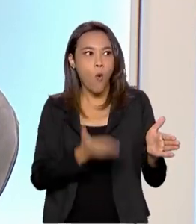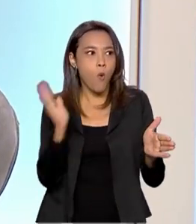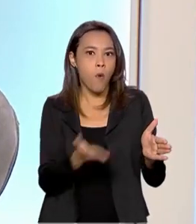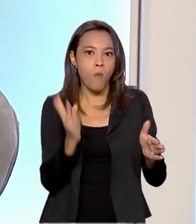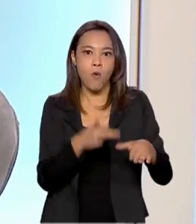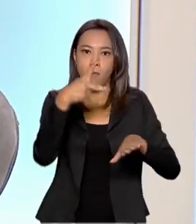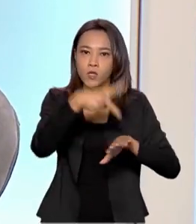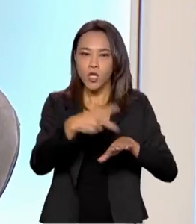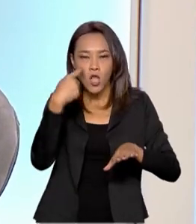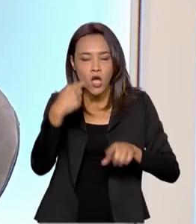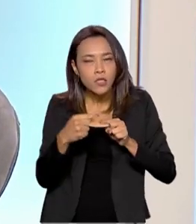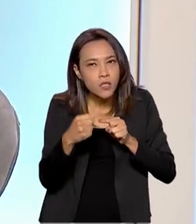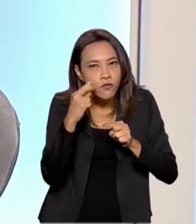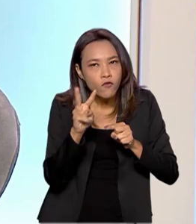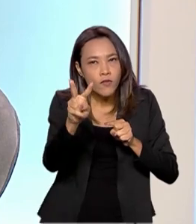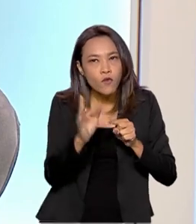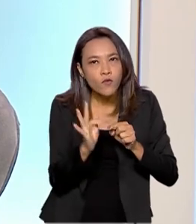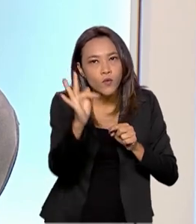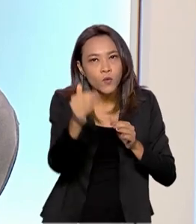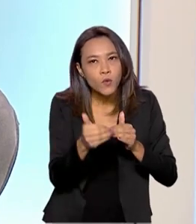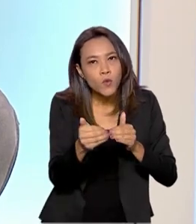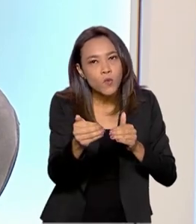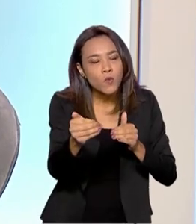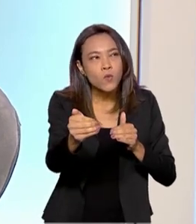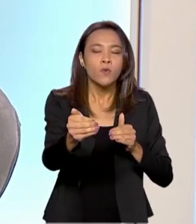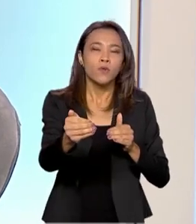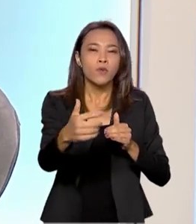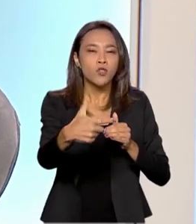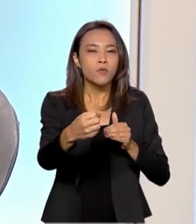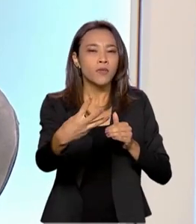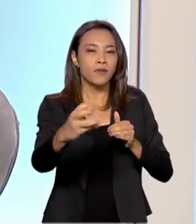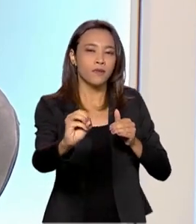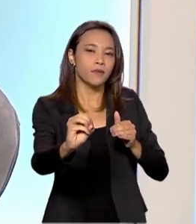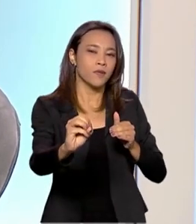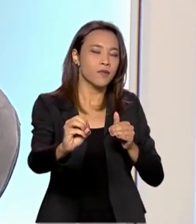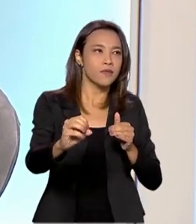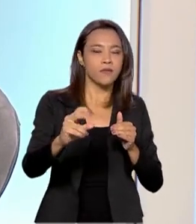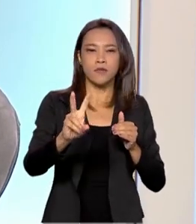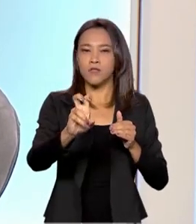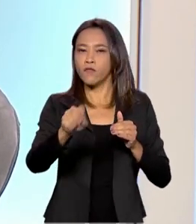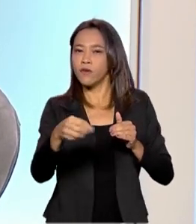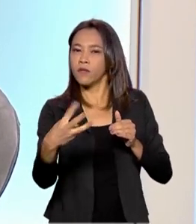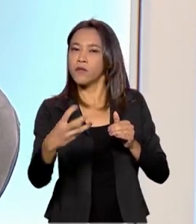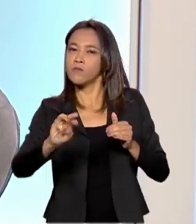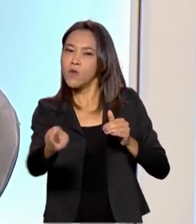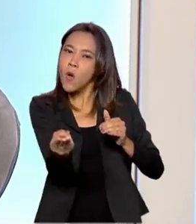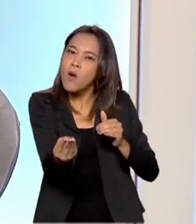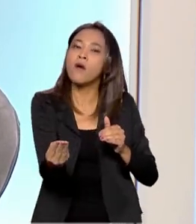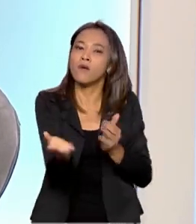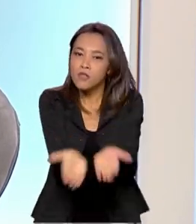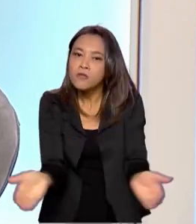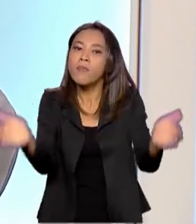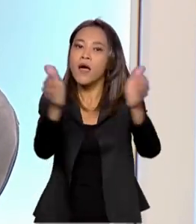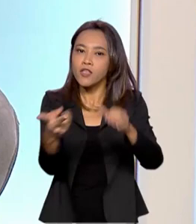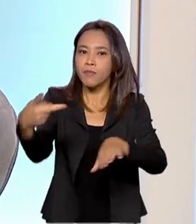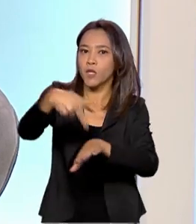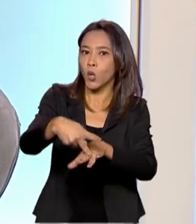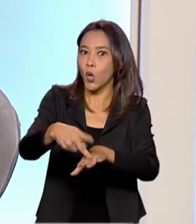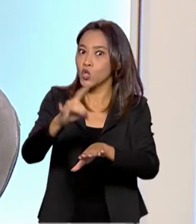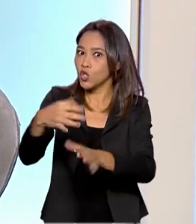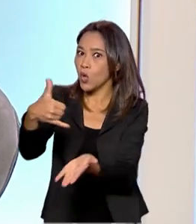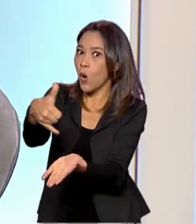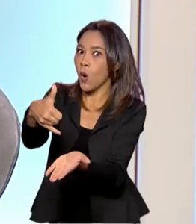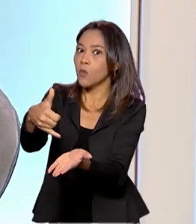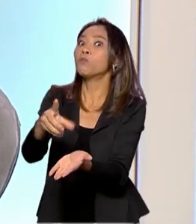Quando nós olhamos para frente, a gente vê o Brasil em 2030 produzindo 5,3 milhões de barris de petróleo, só de óleo,